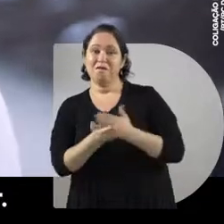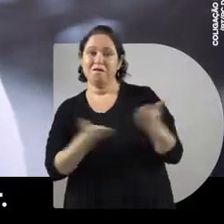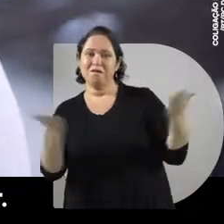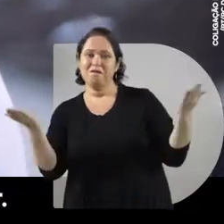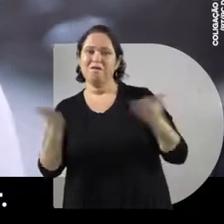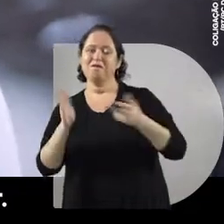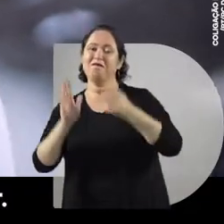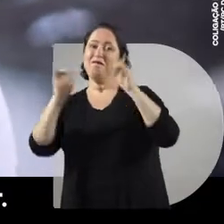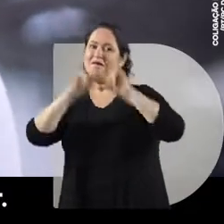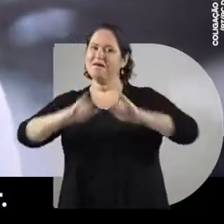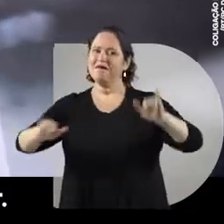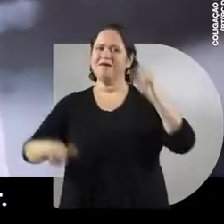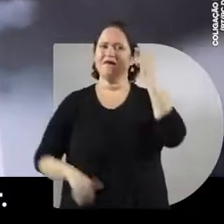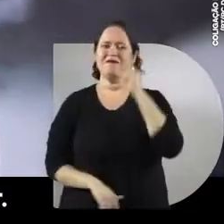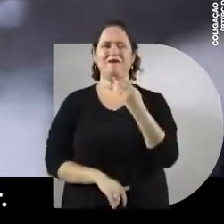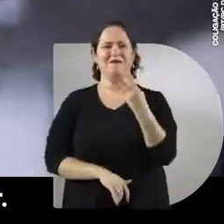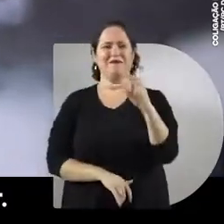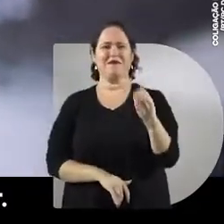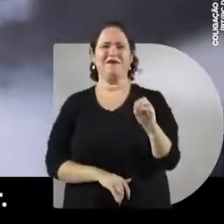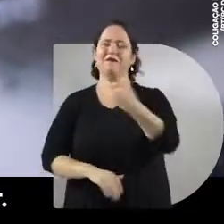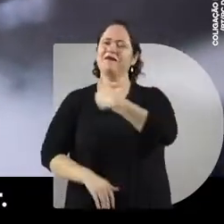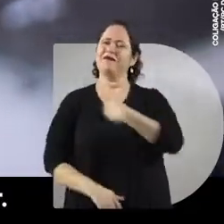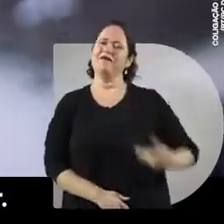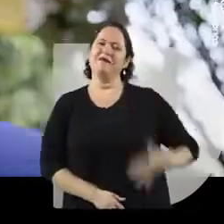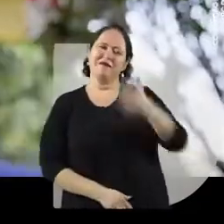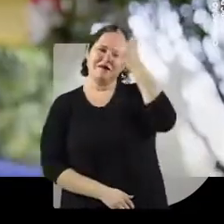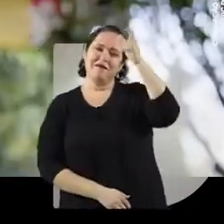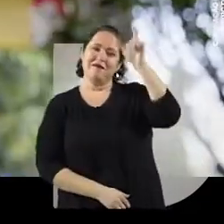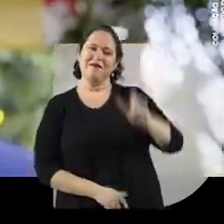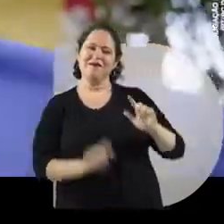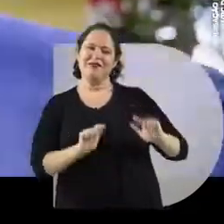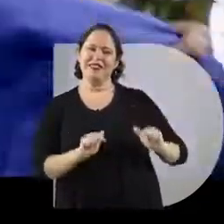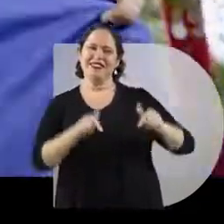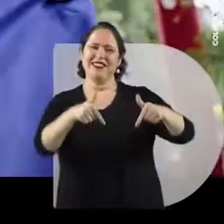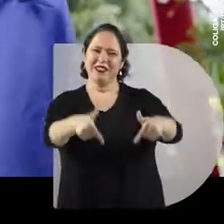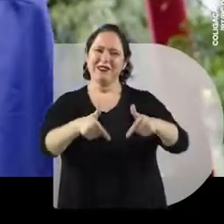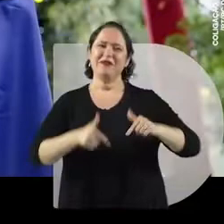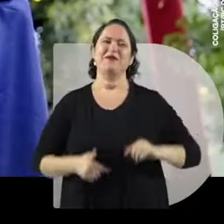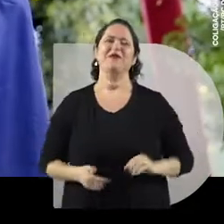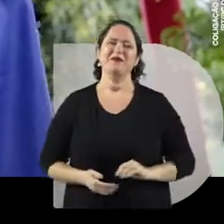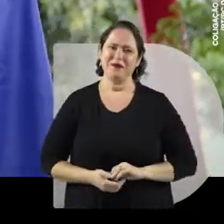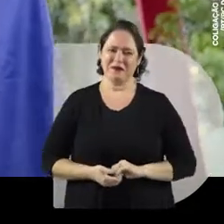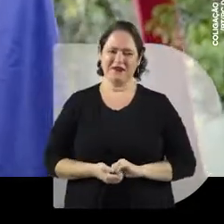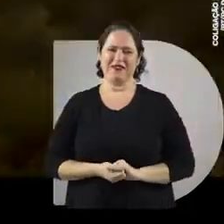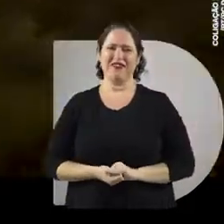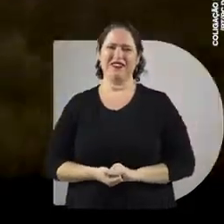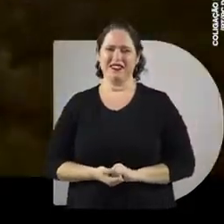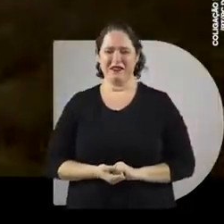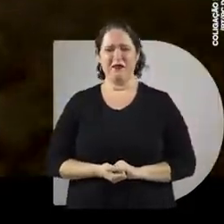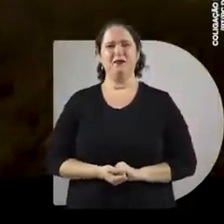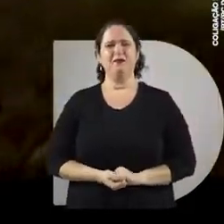Começa agora o programa Danilo 40, governador. O cara certo pra levantar essa bandeira!